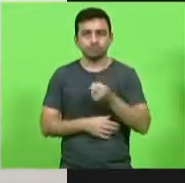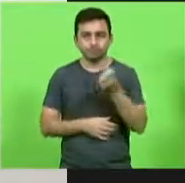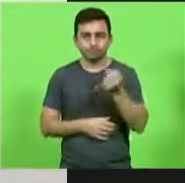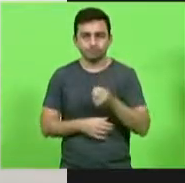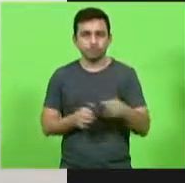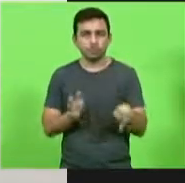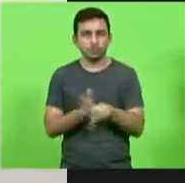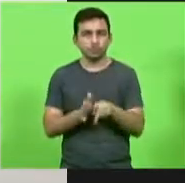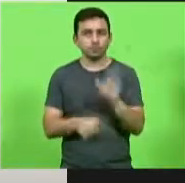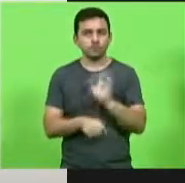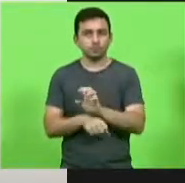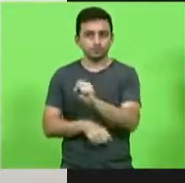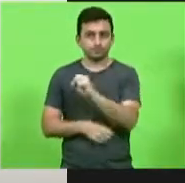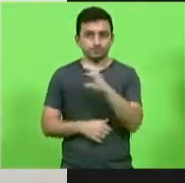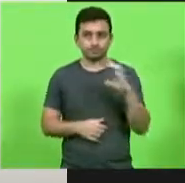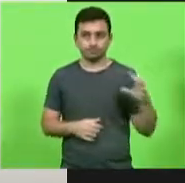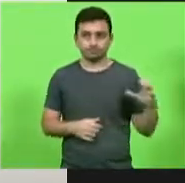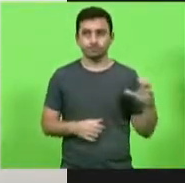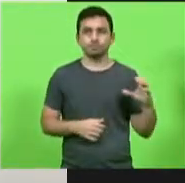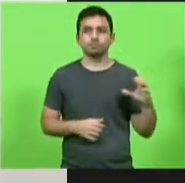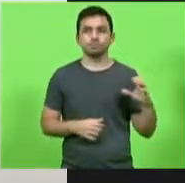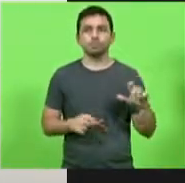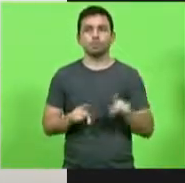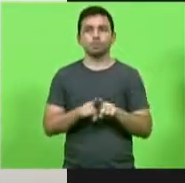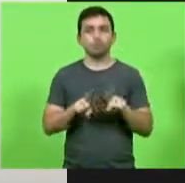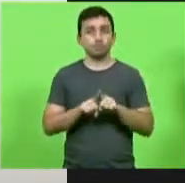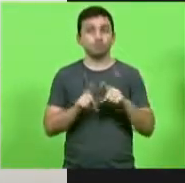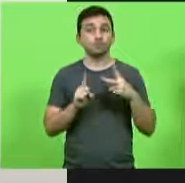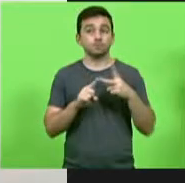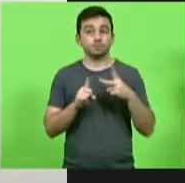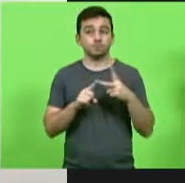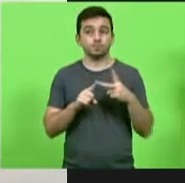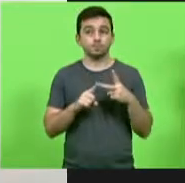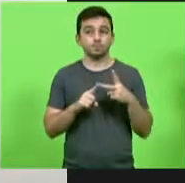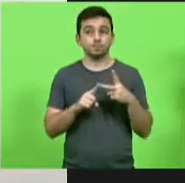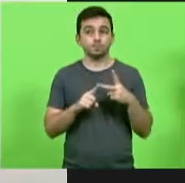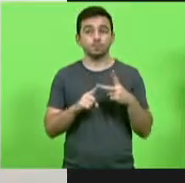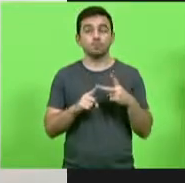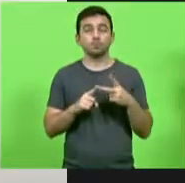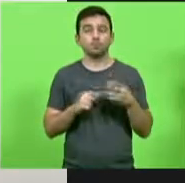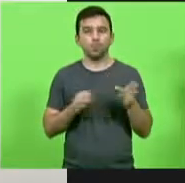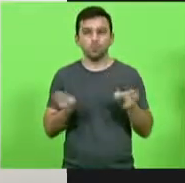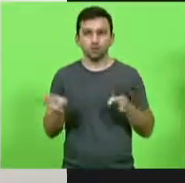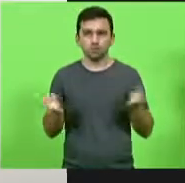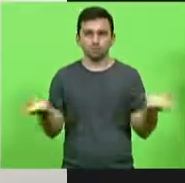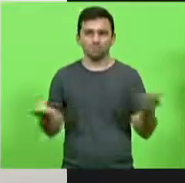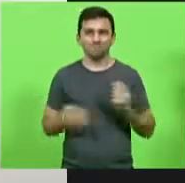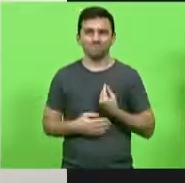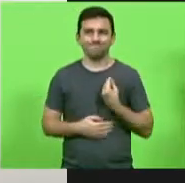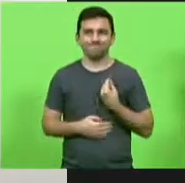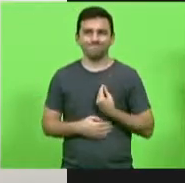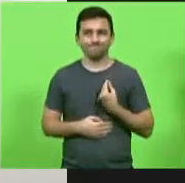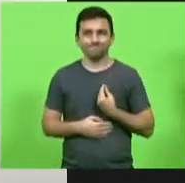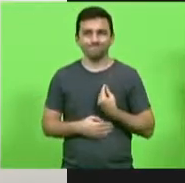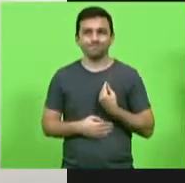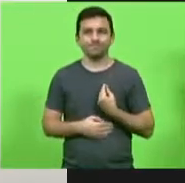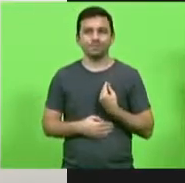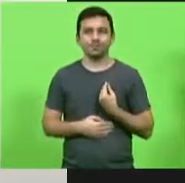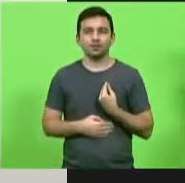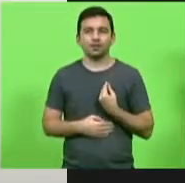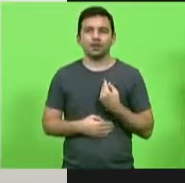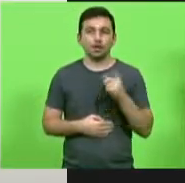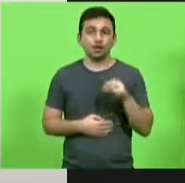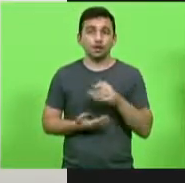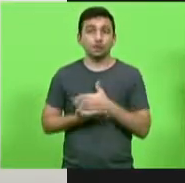no nosso estado de Santa Catarina e o segundo este momento que nós vivemos que é o momento que